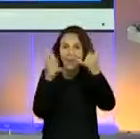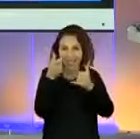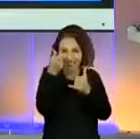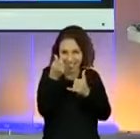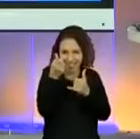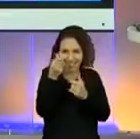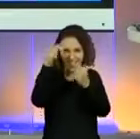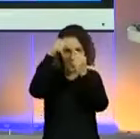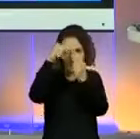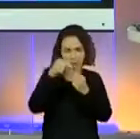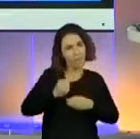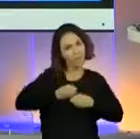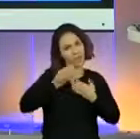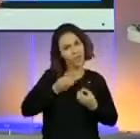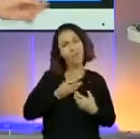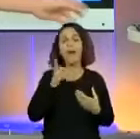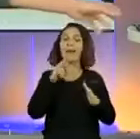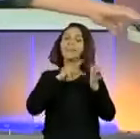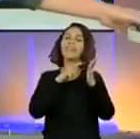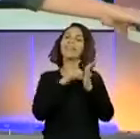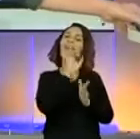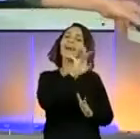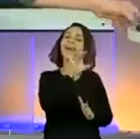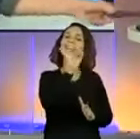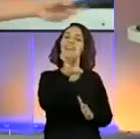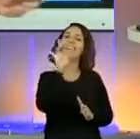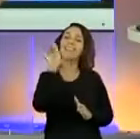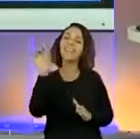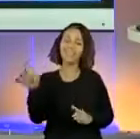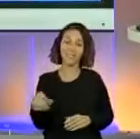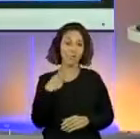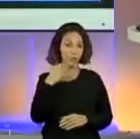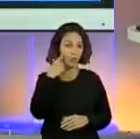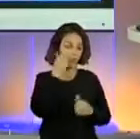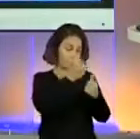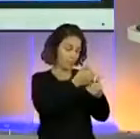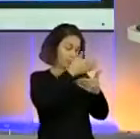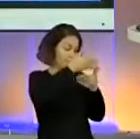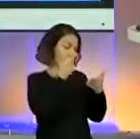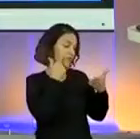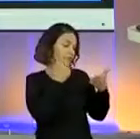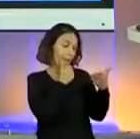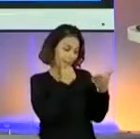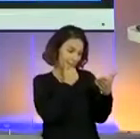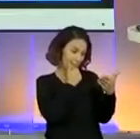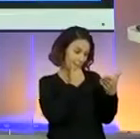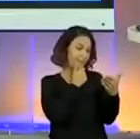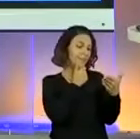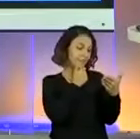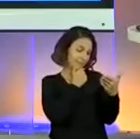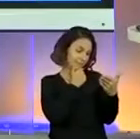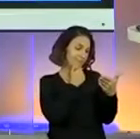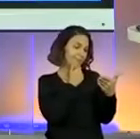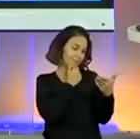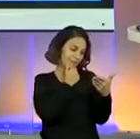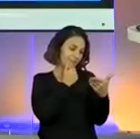todos vocês. Aliás, deixa eu dar uma olhada aqui na chamada, né? Eu tenho que conversar com os alunos, é claro. Vamos lá, avançar.